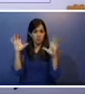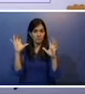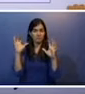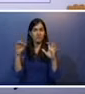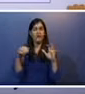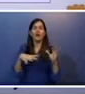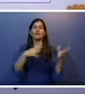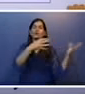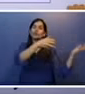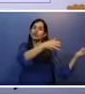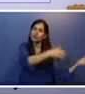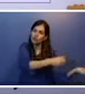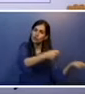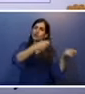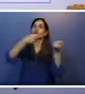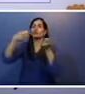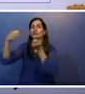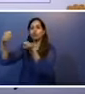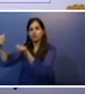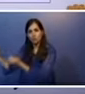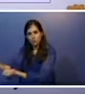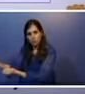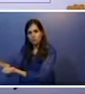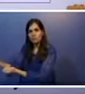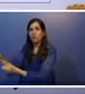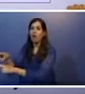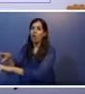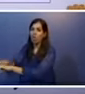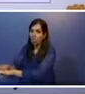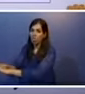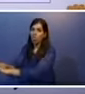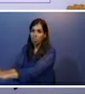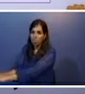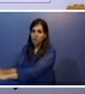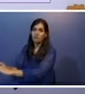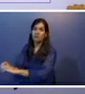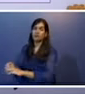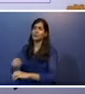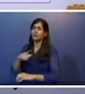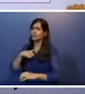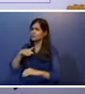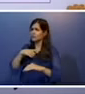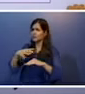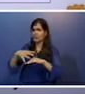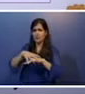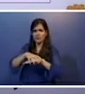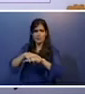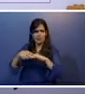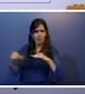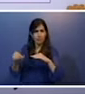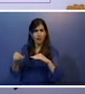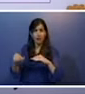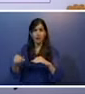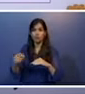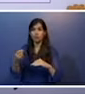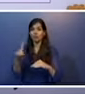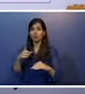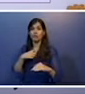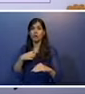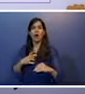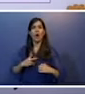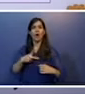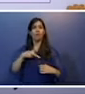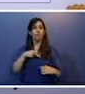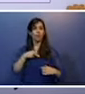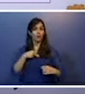volta e recostado novamente à parede. Já não tem os sapatos, nem um alfinete de pérola que